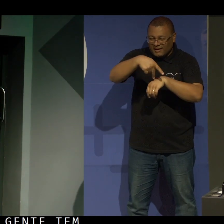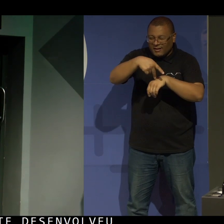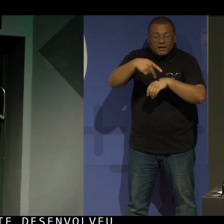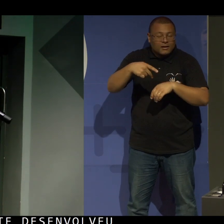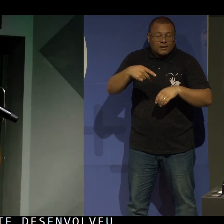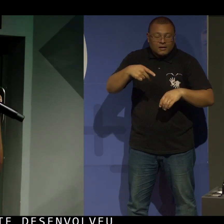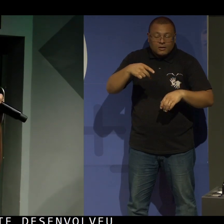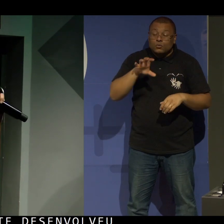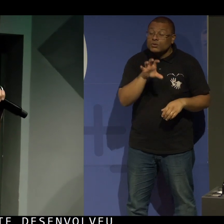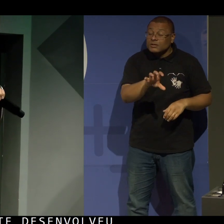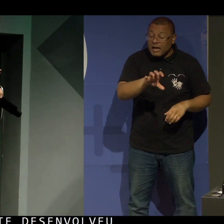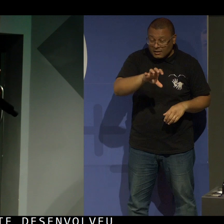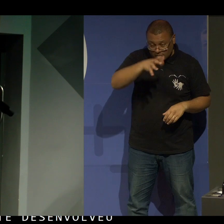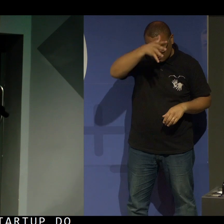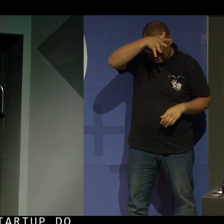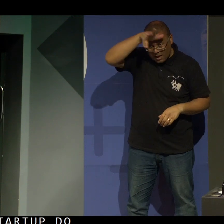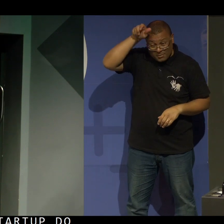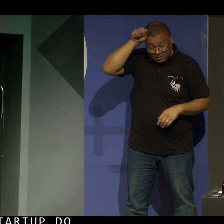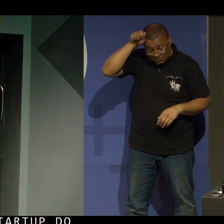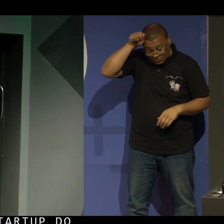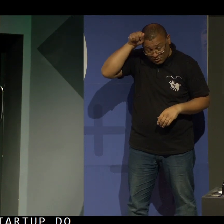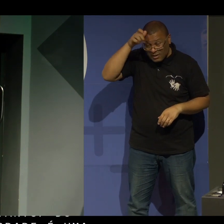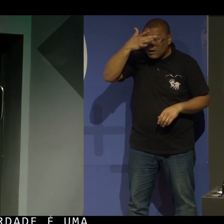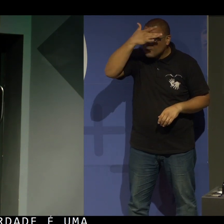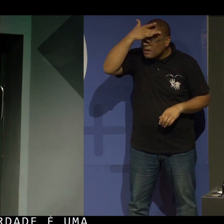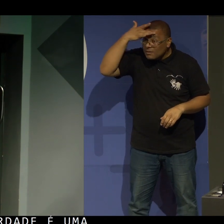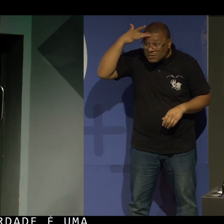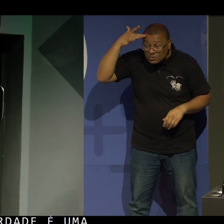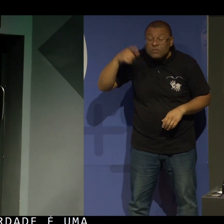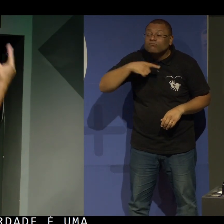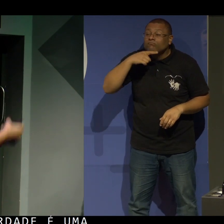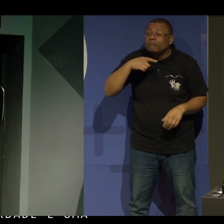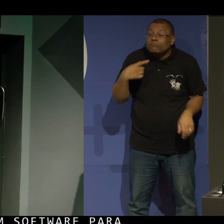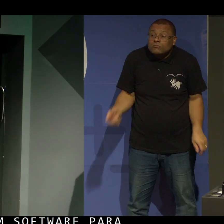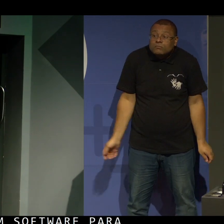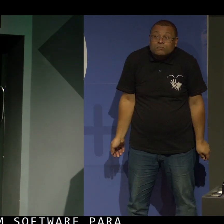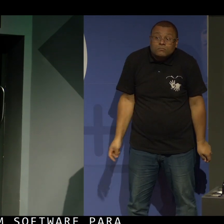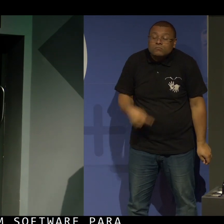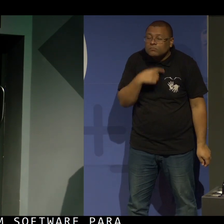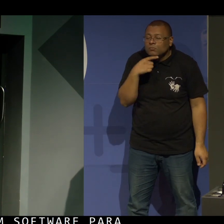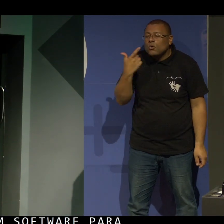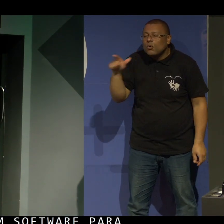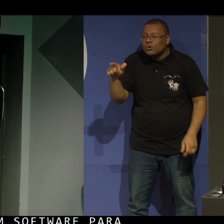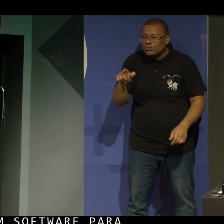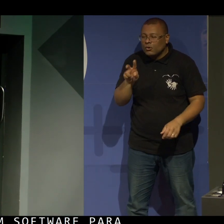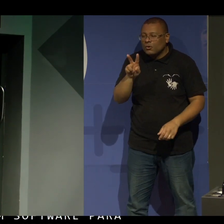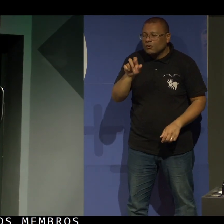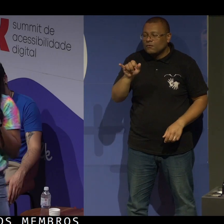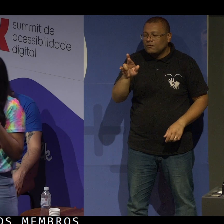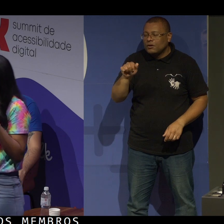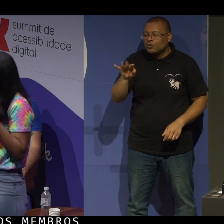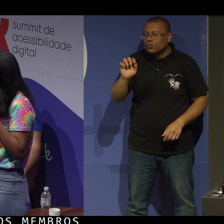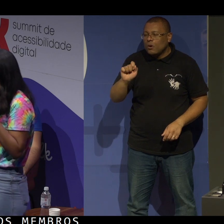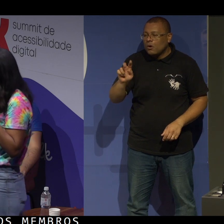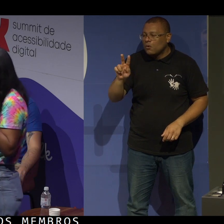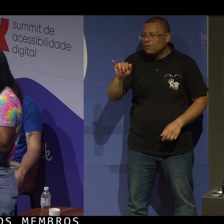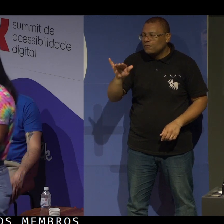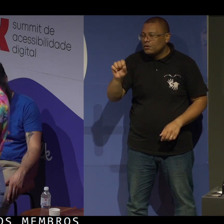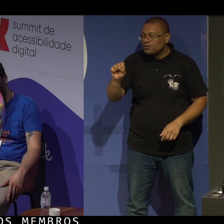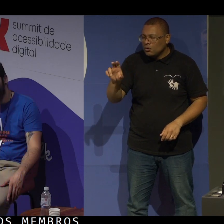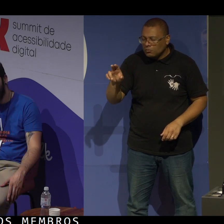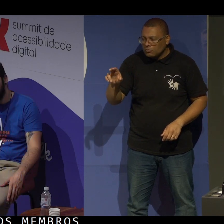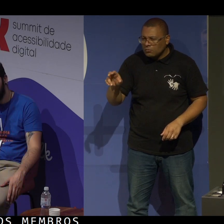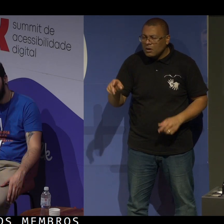um software para quem não movia os membros superiores, e o Virtual Vision e algumas outras soluções. Mas a gente se deparou